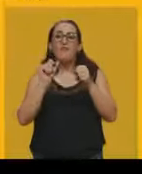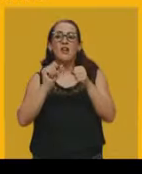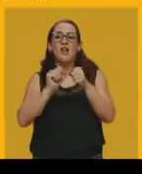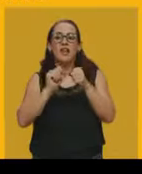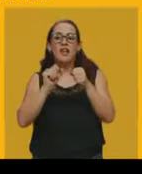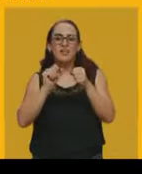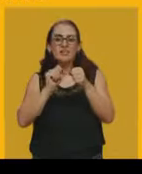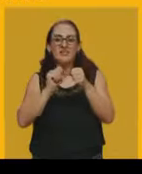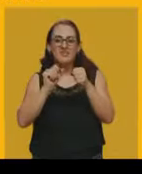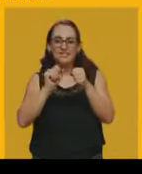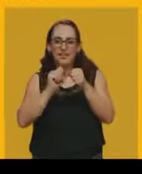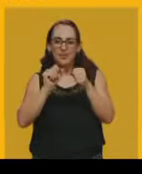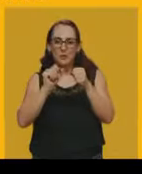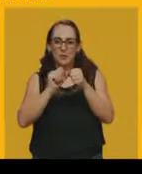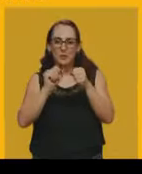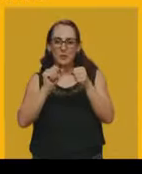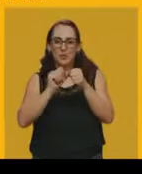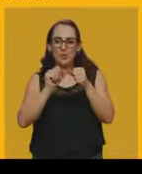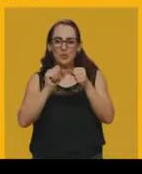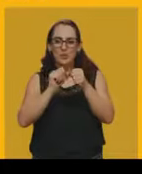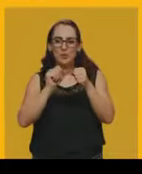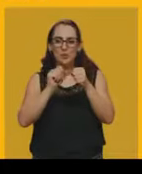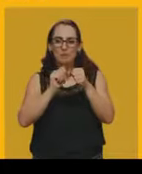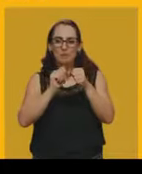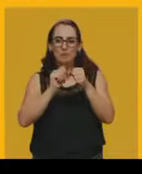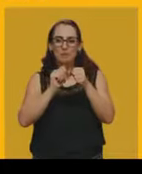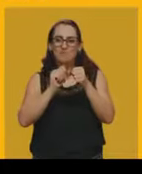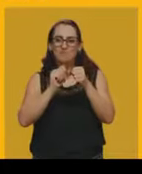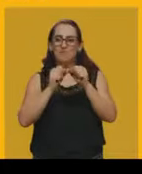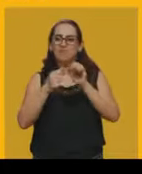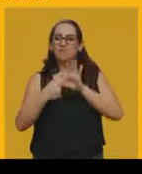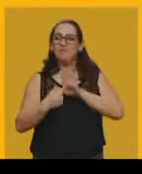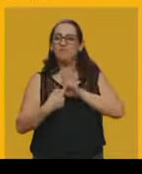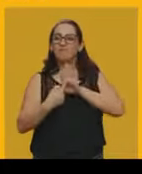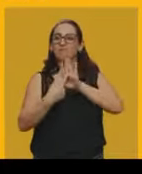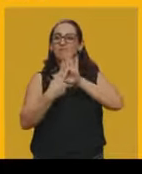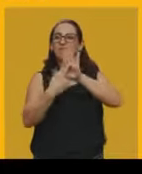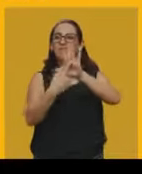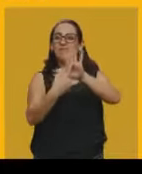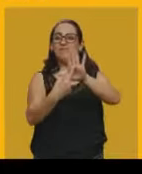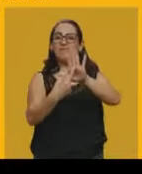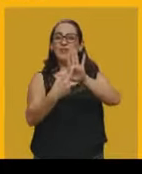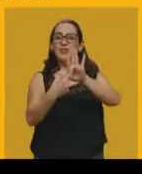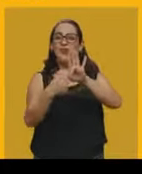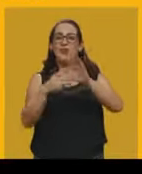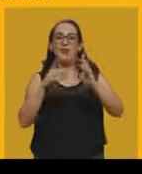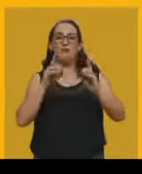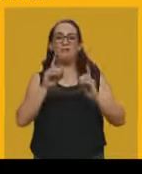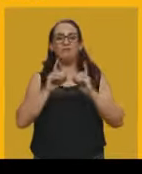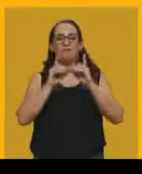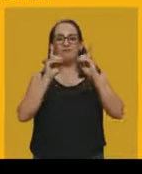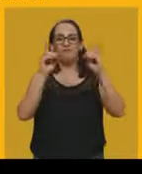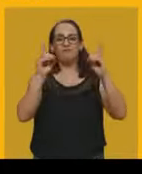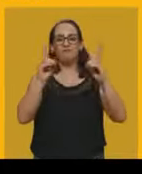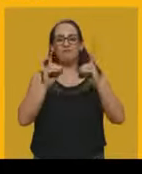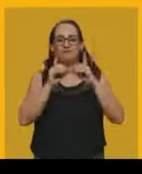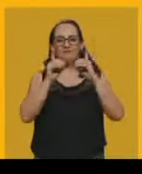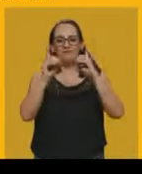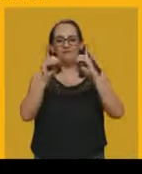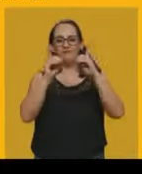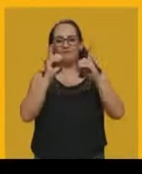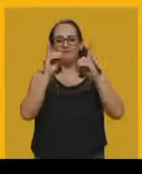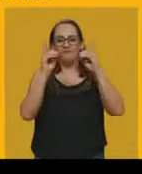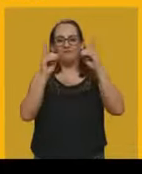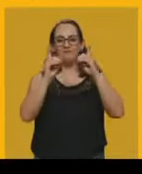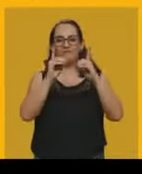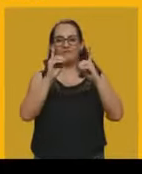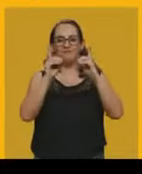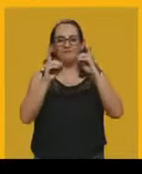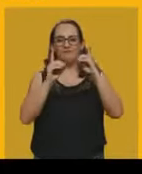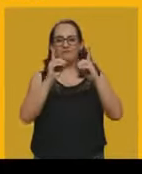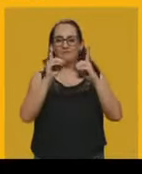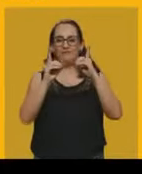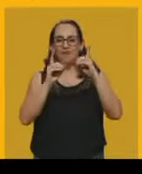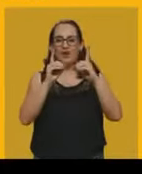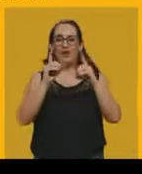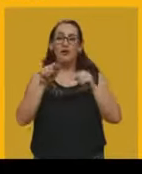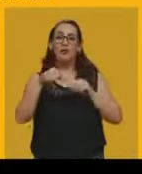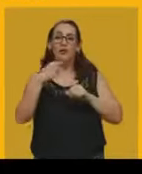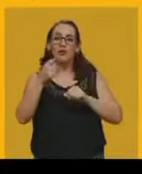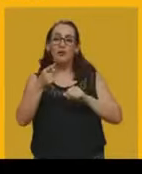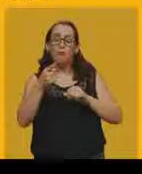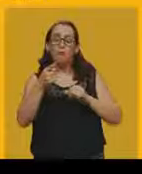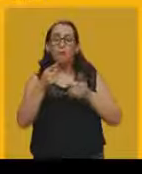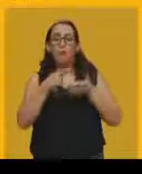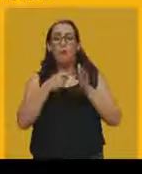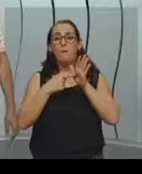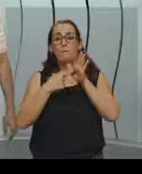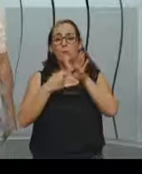ação aparece o diálogo. E nós vamos demarcar as transições que são esses cortes nas cenas, os